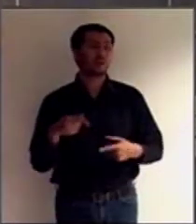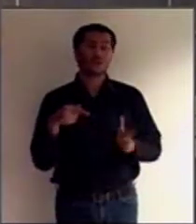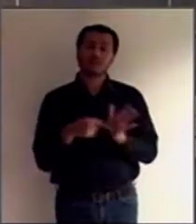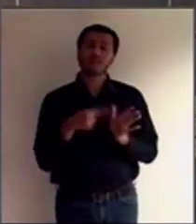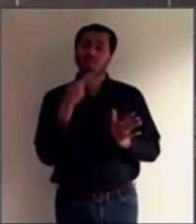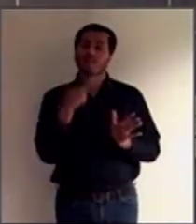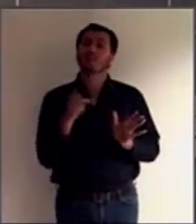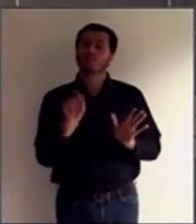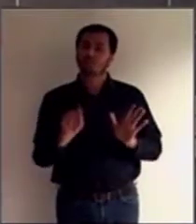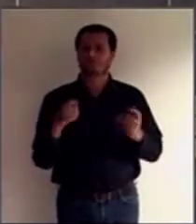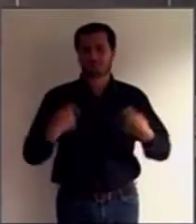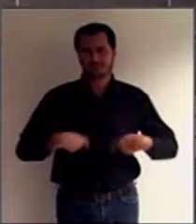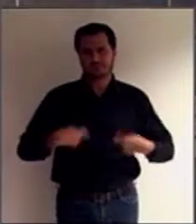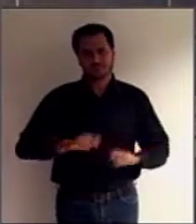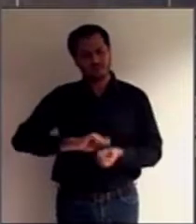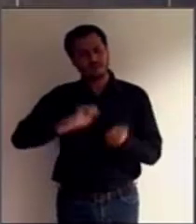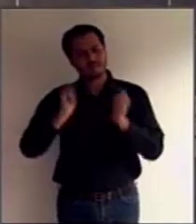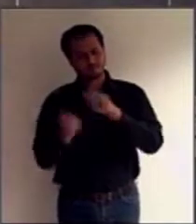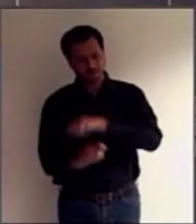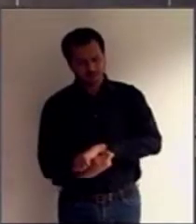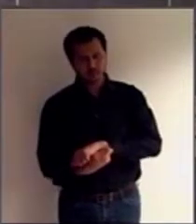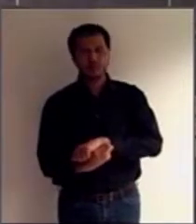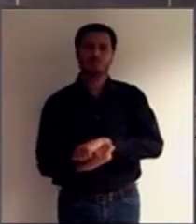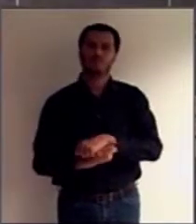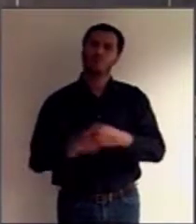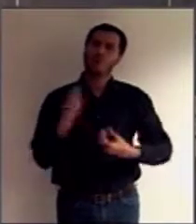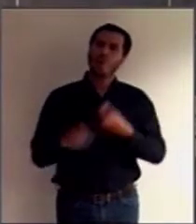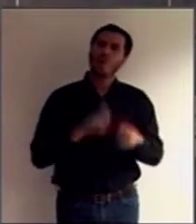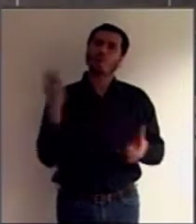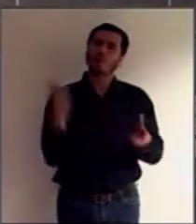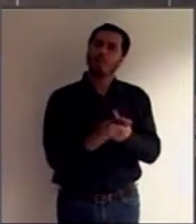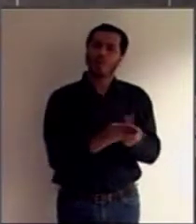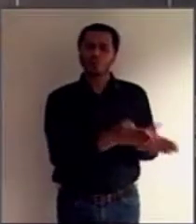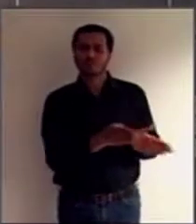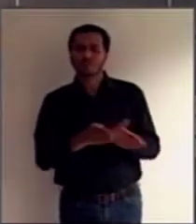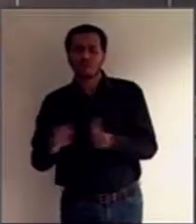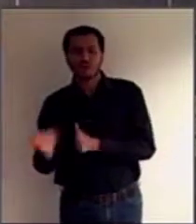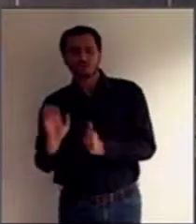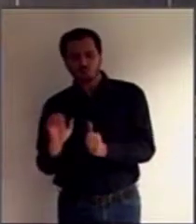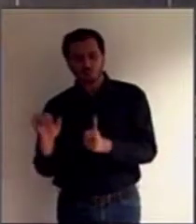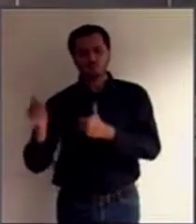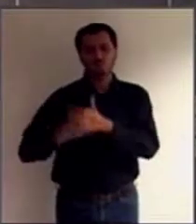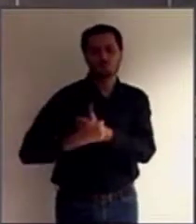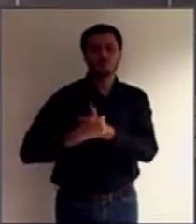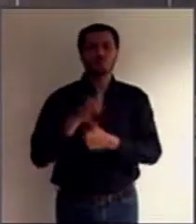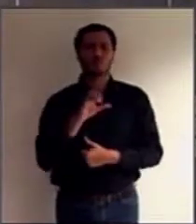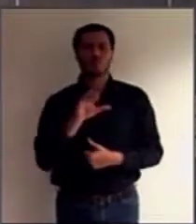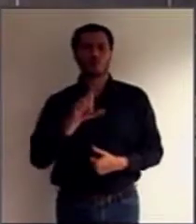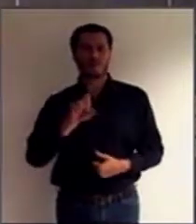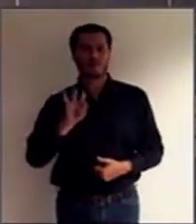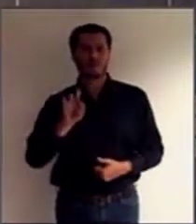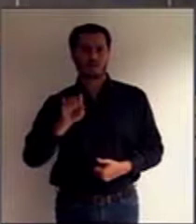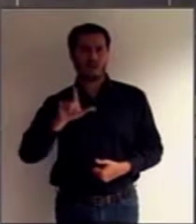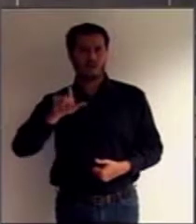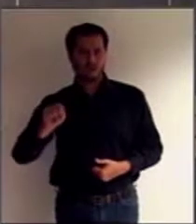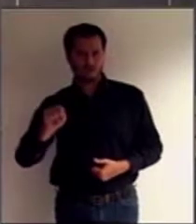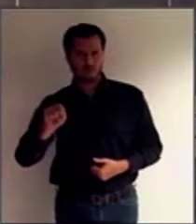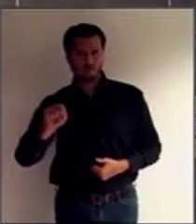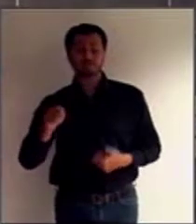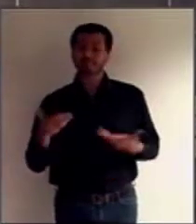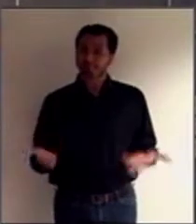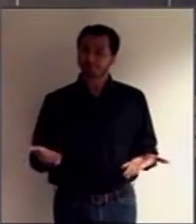do processo de curatela. E no item 2, este importante artigo 13,